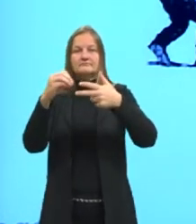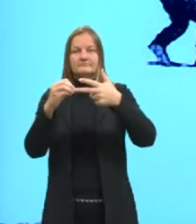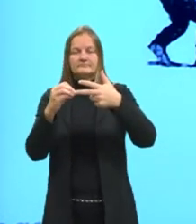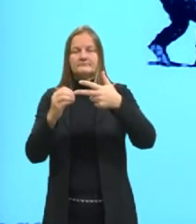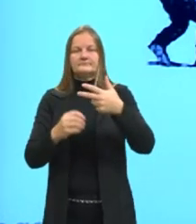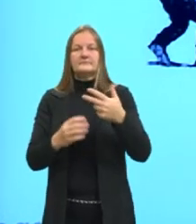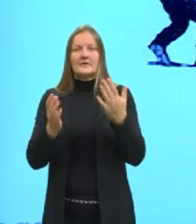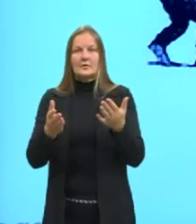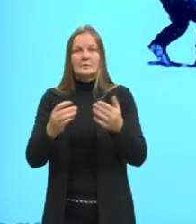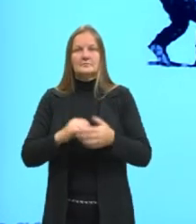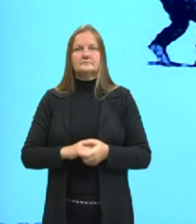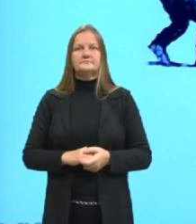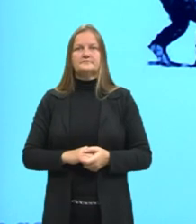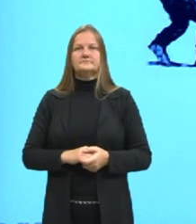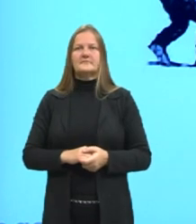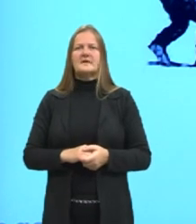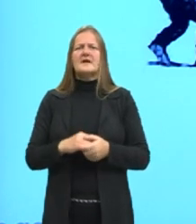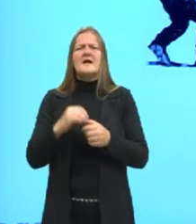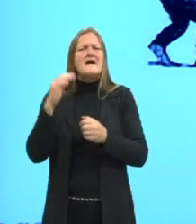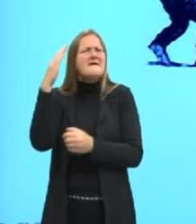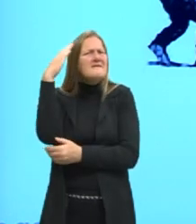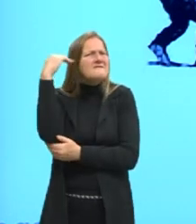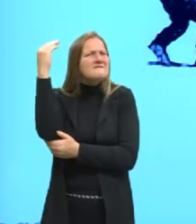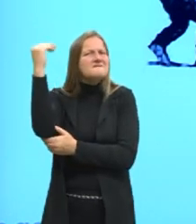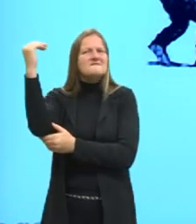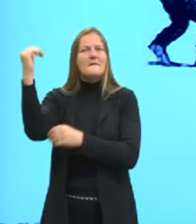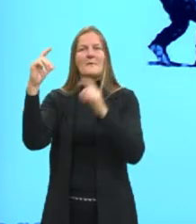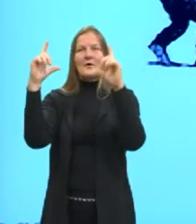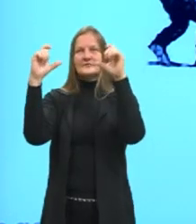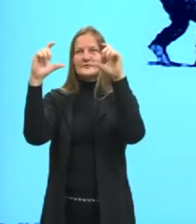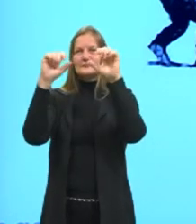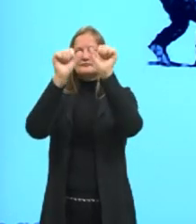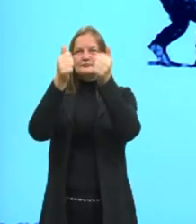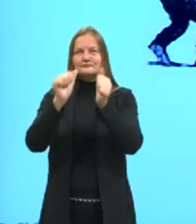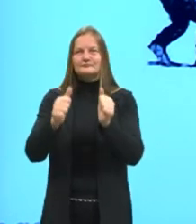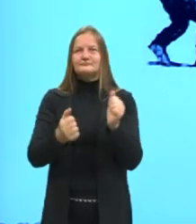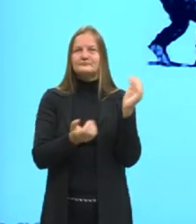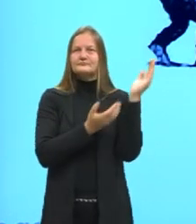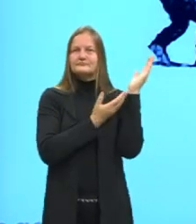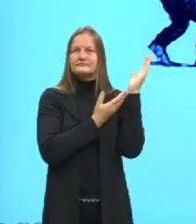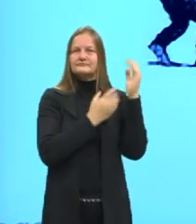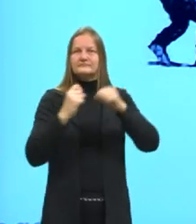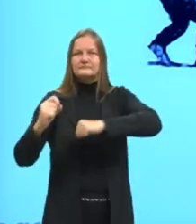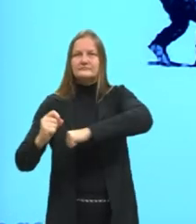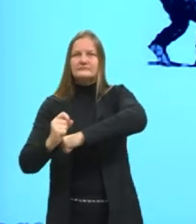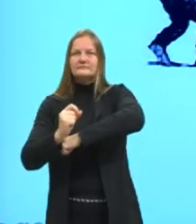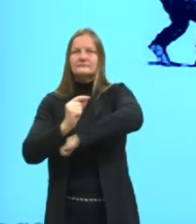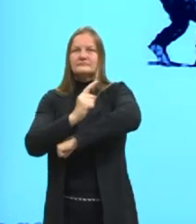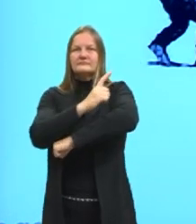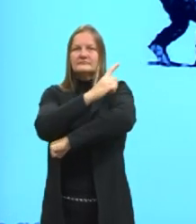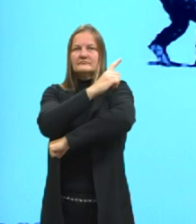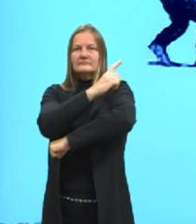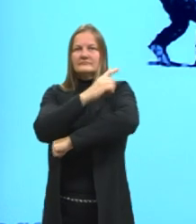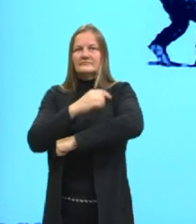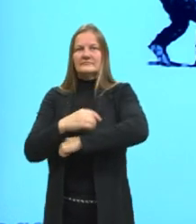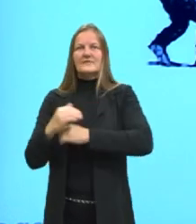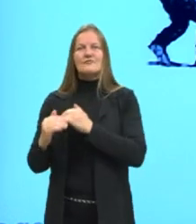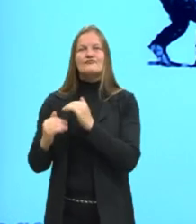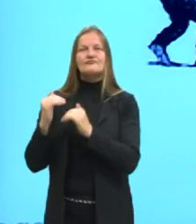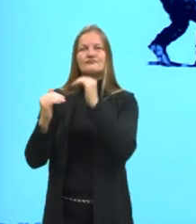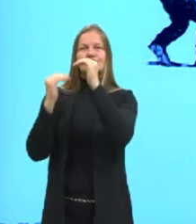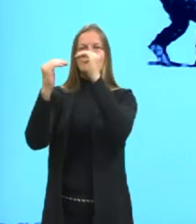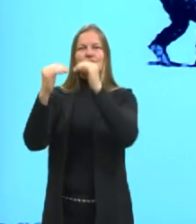Aqui a gente tem aquela famosa gradação, quando a gente pensa em evolução, vindo lá do